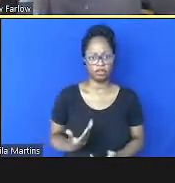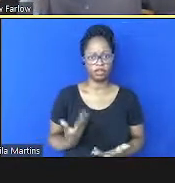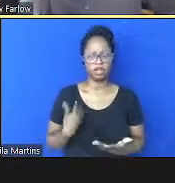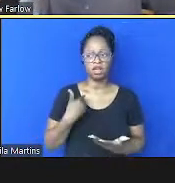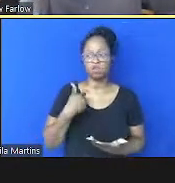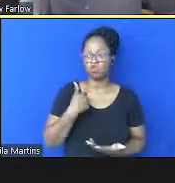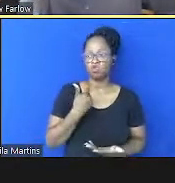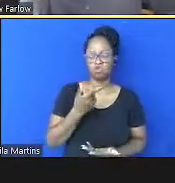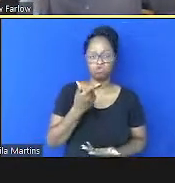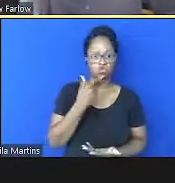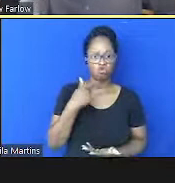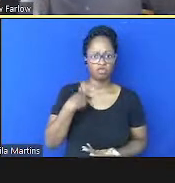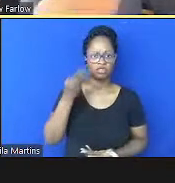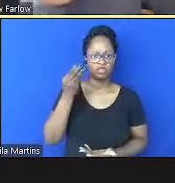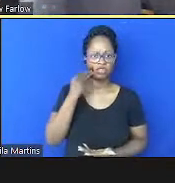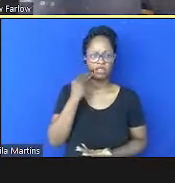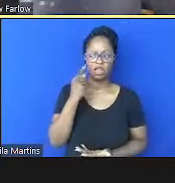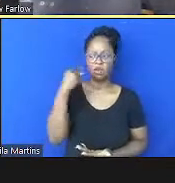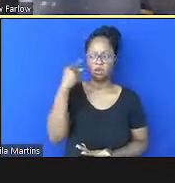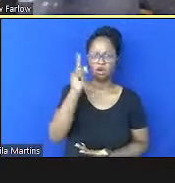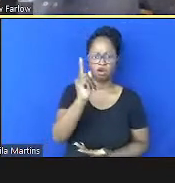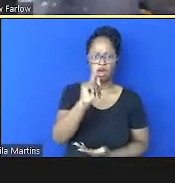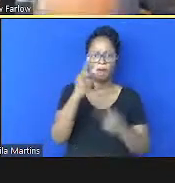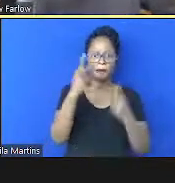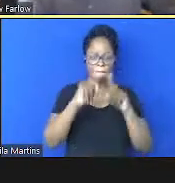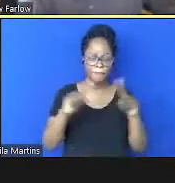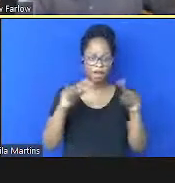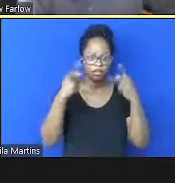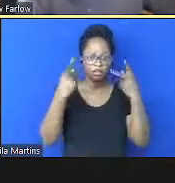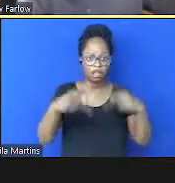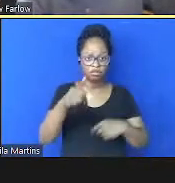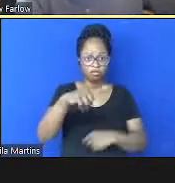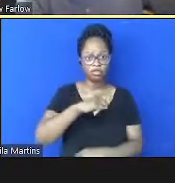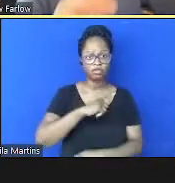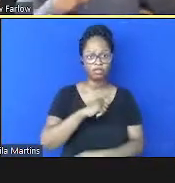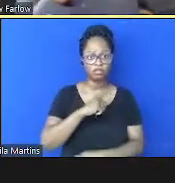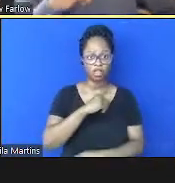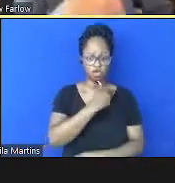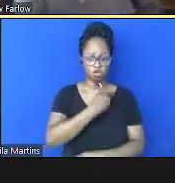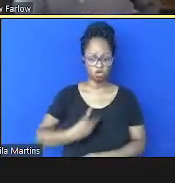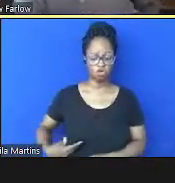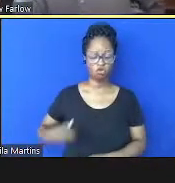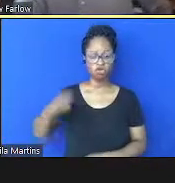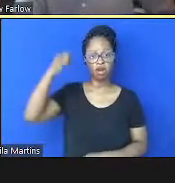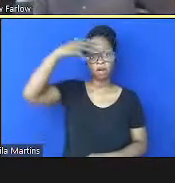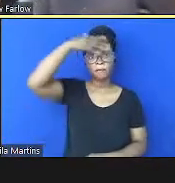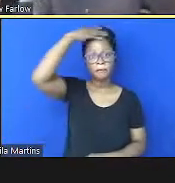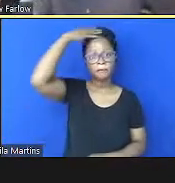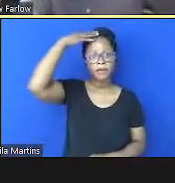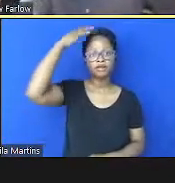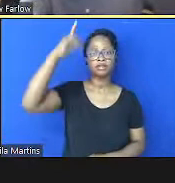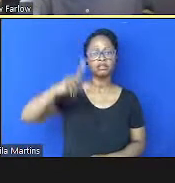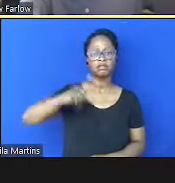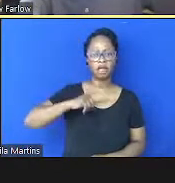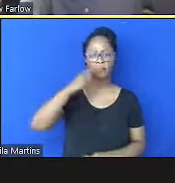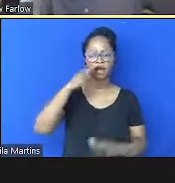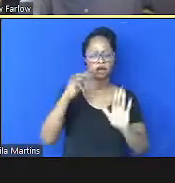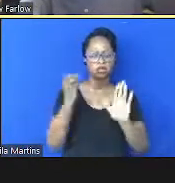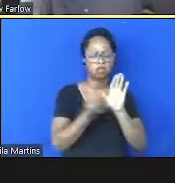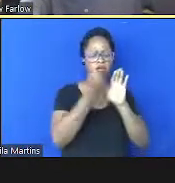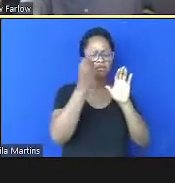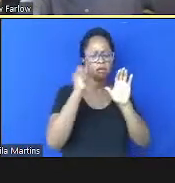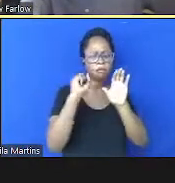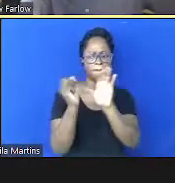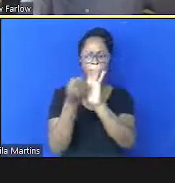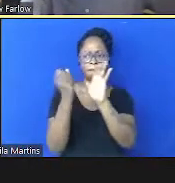testar o meu espanhol aqui mas aqui você tem o governo mexicano colocando etiquetas nas